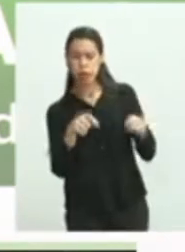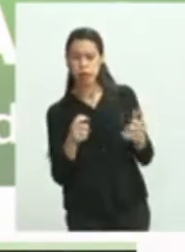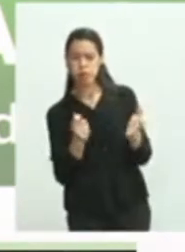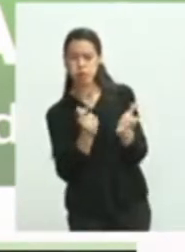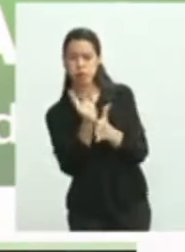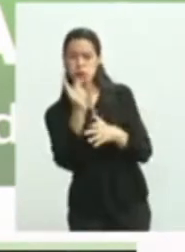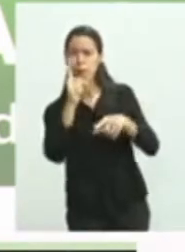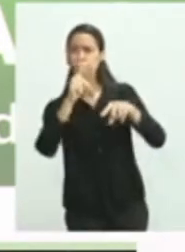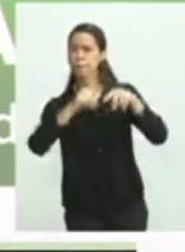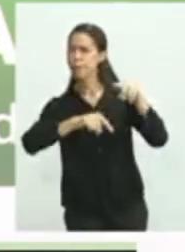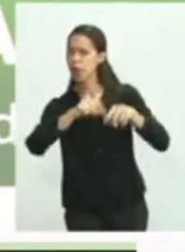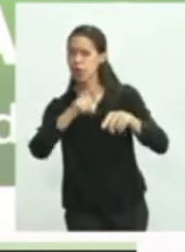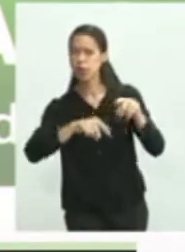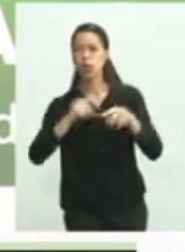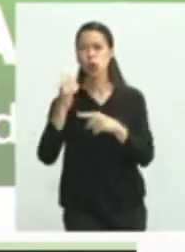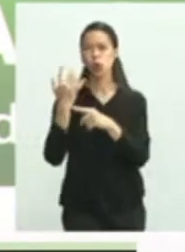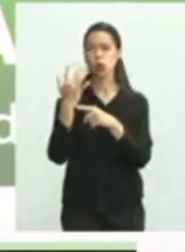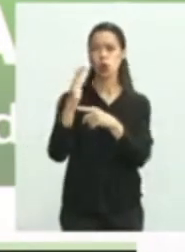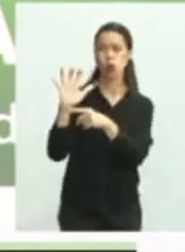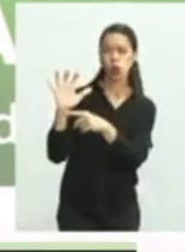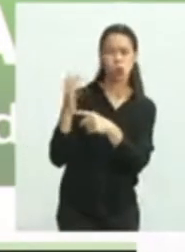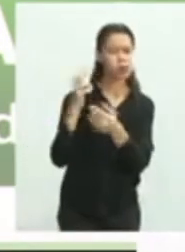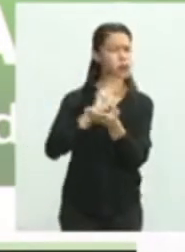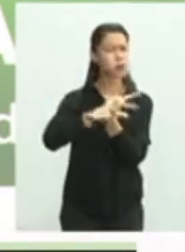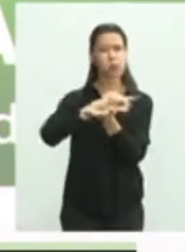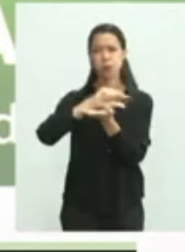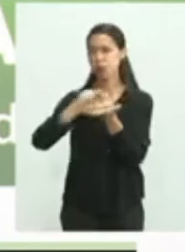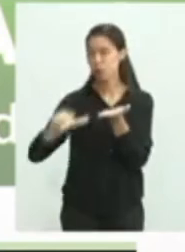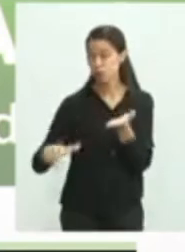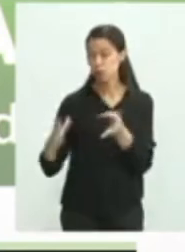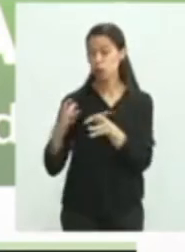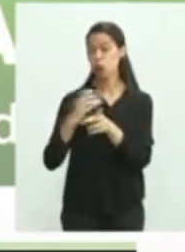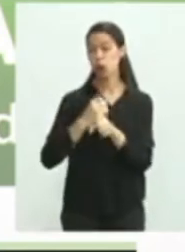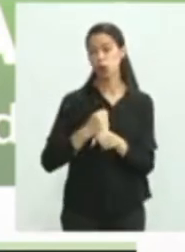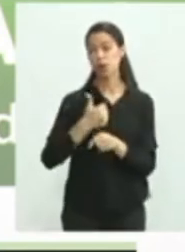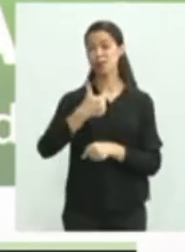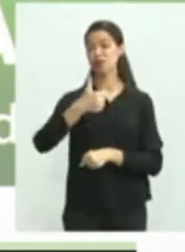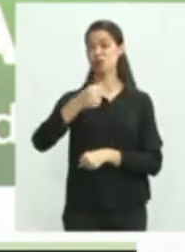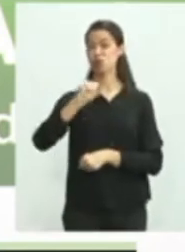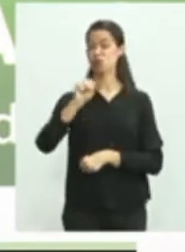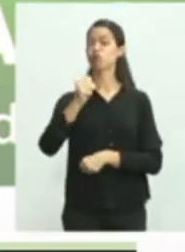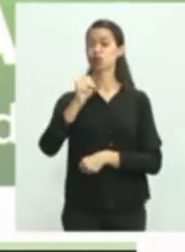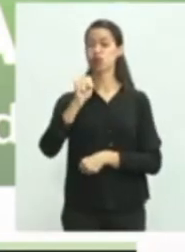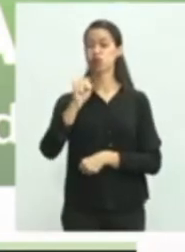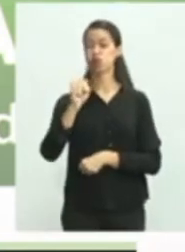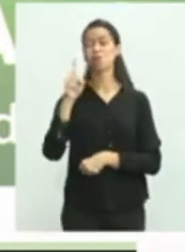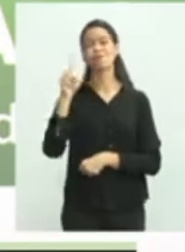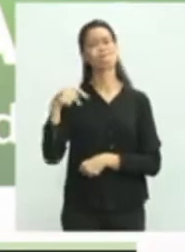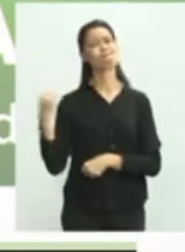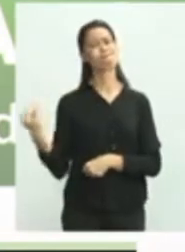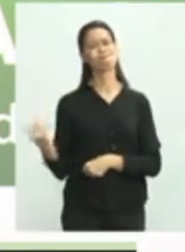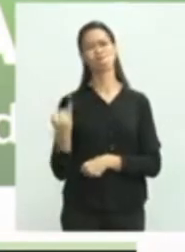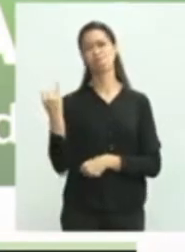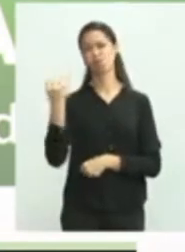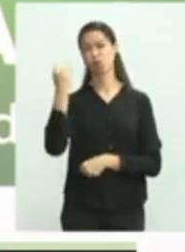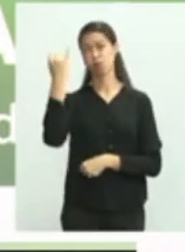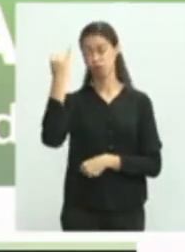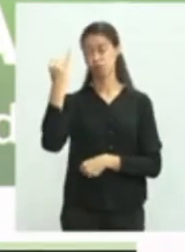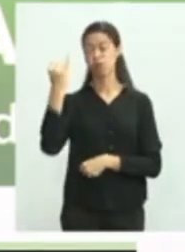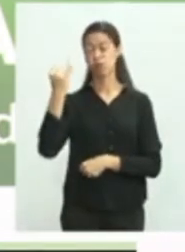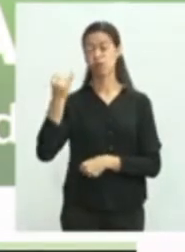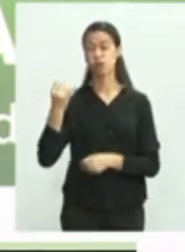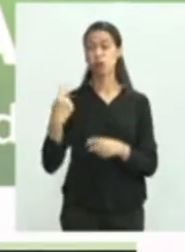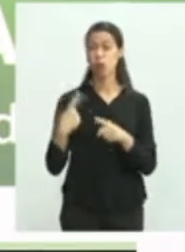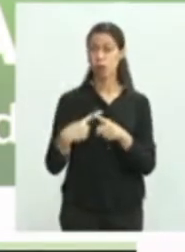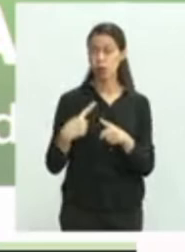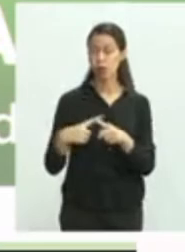pulmonares como monitores. Então, 18 leitos que vão ser muito importantes, principalmente na atenção a